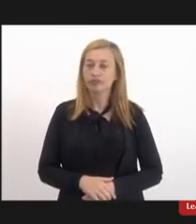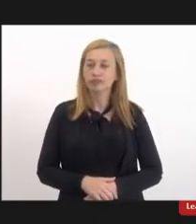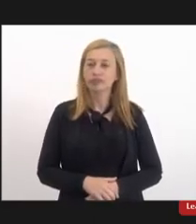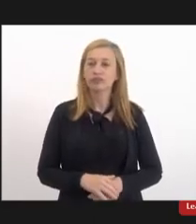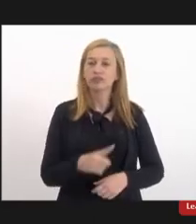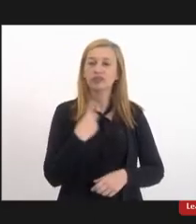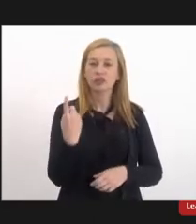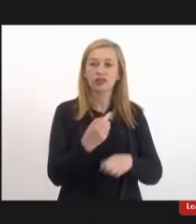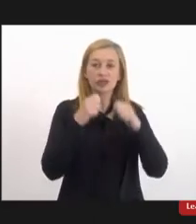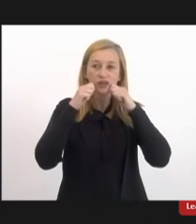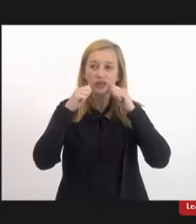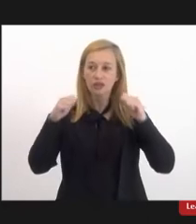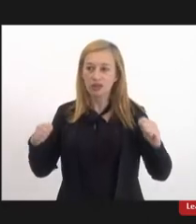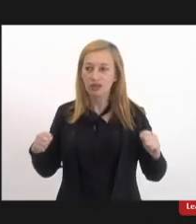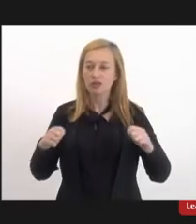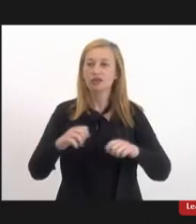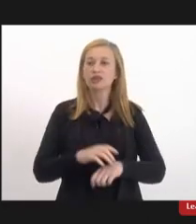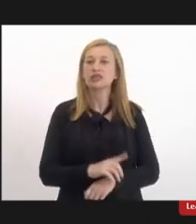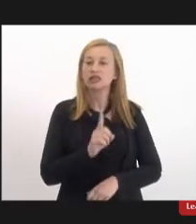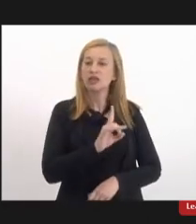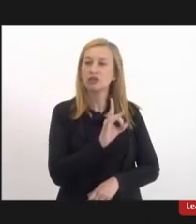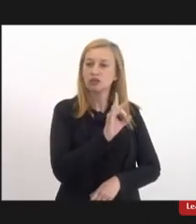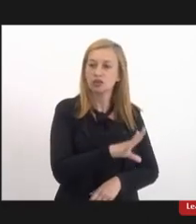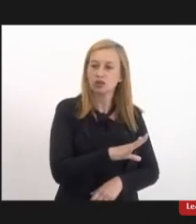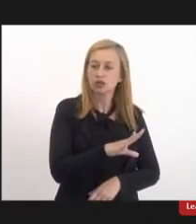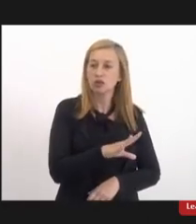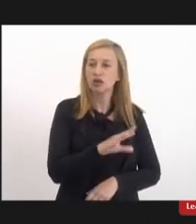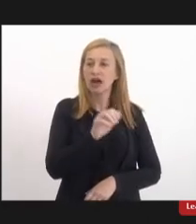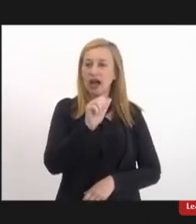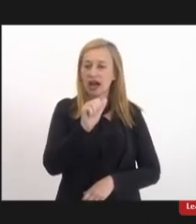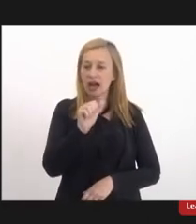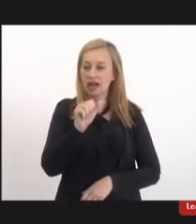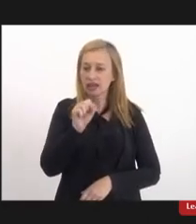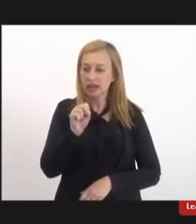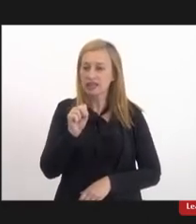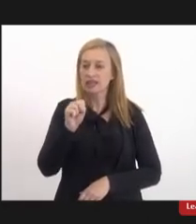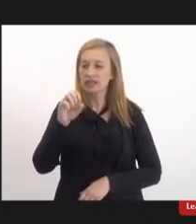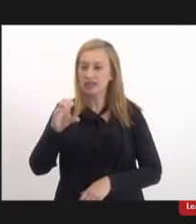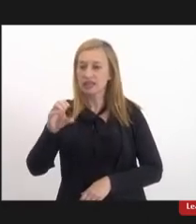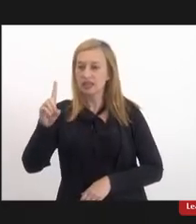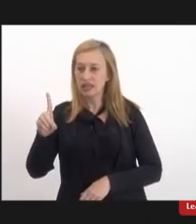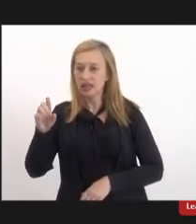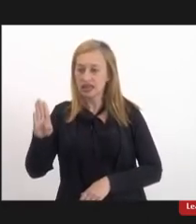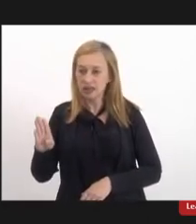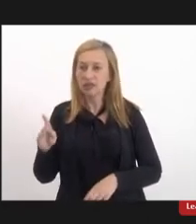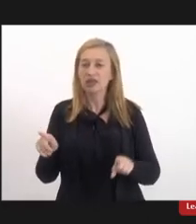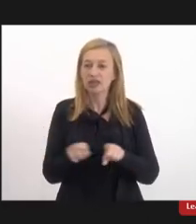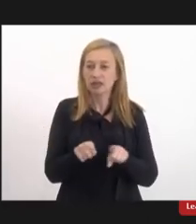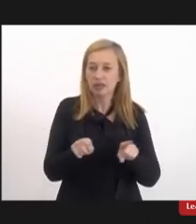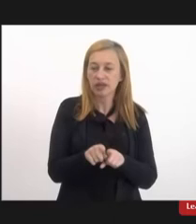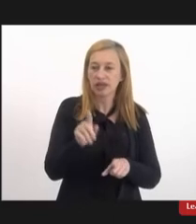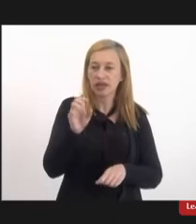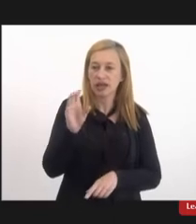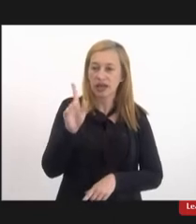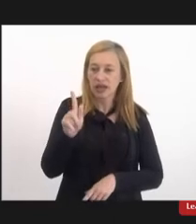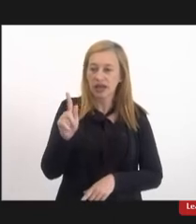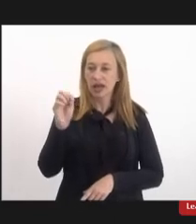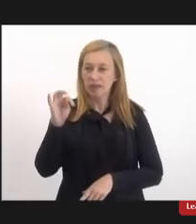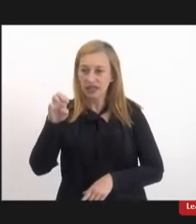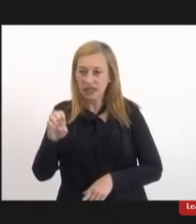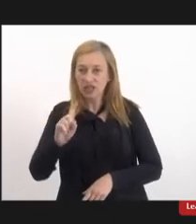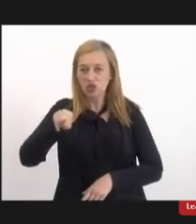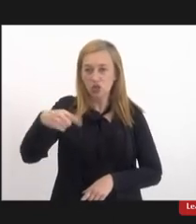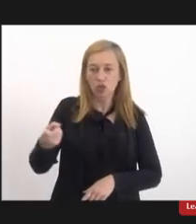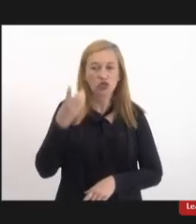assessorias, né, não só da CDDM, como também do gabinete, dois gabinetes dos outros